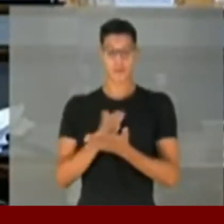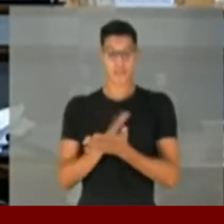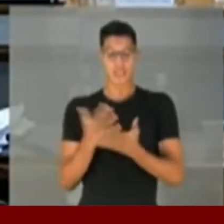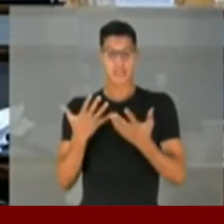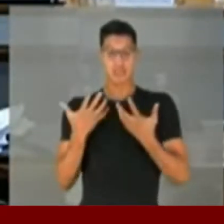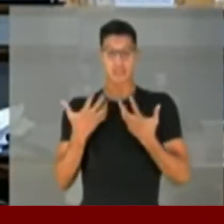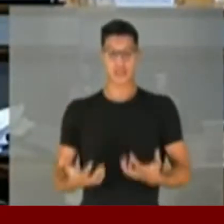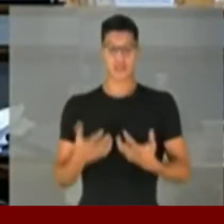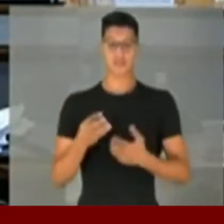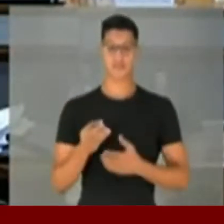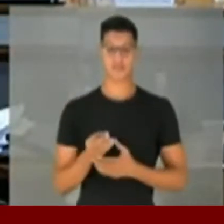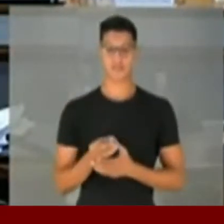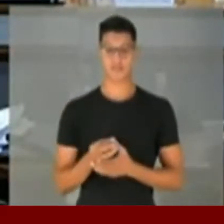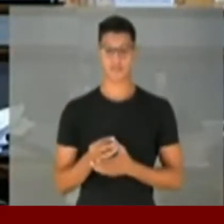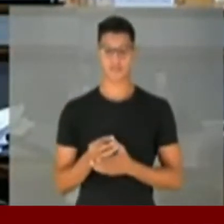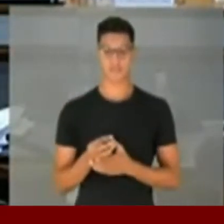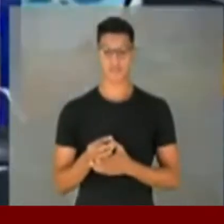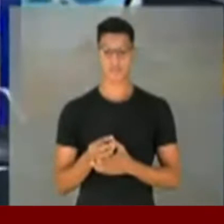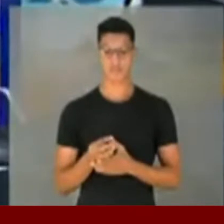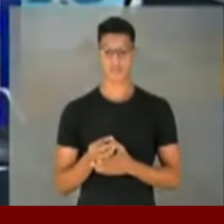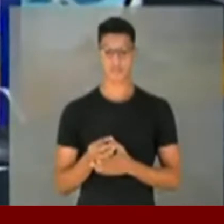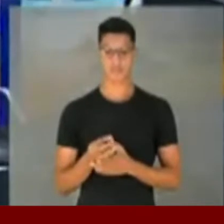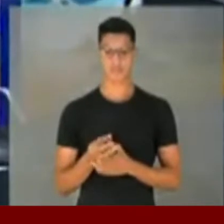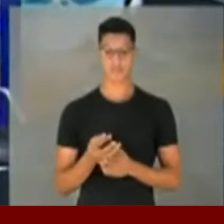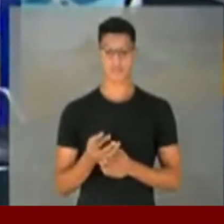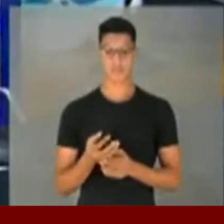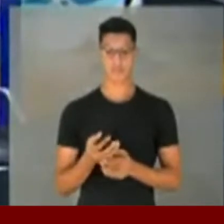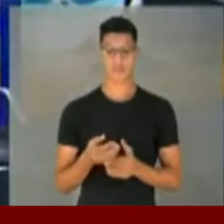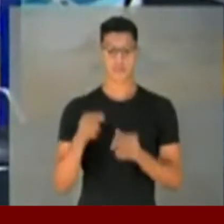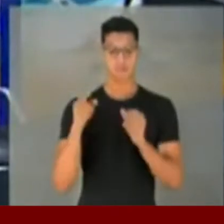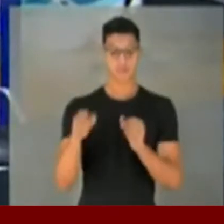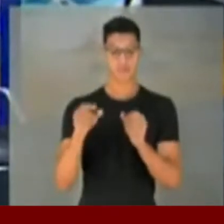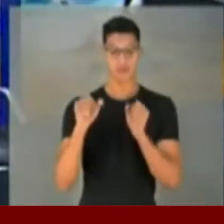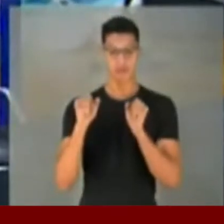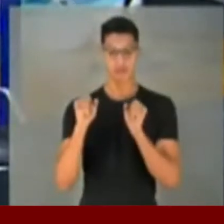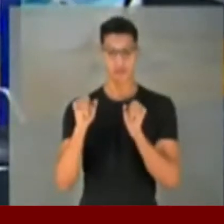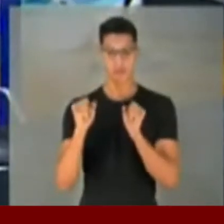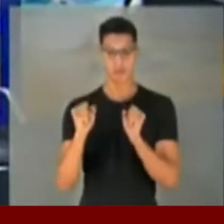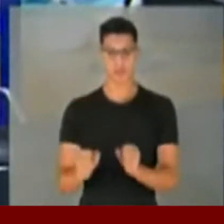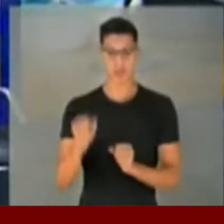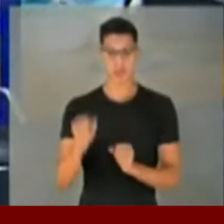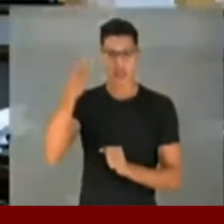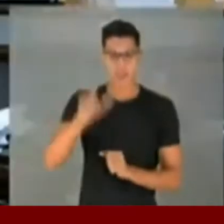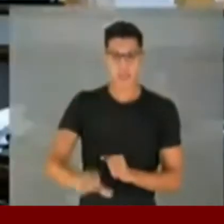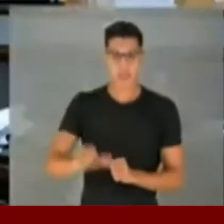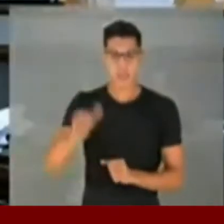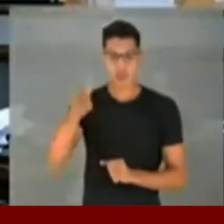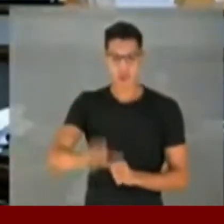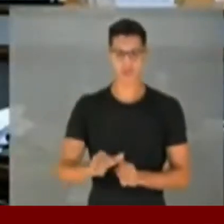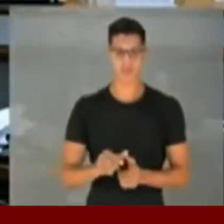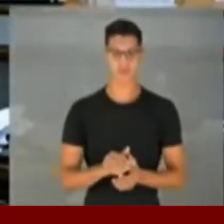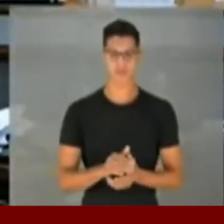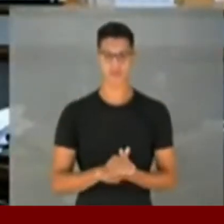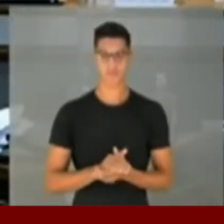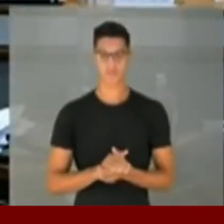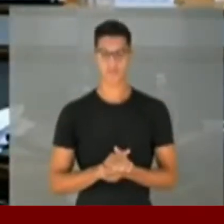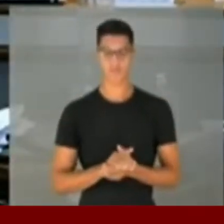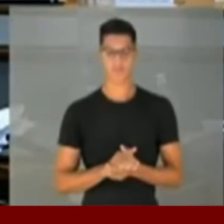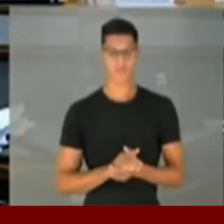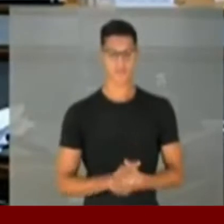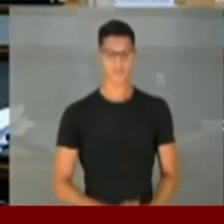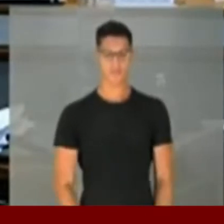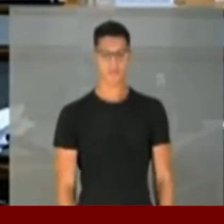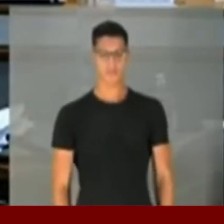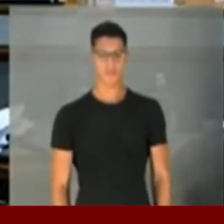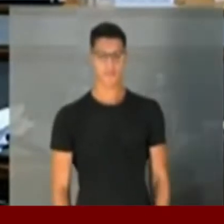Está no áudio. Poderia repetir o áudio. A gente poderia repetir o áudio, presidente? Ele falou de novamente, presidente, o